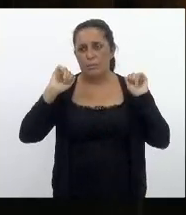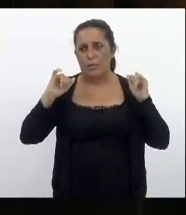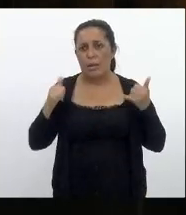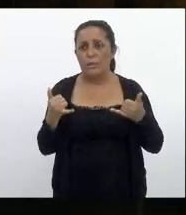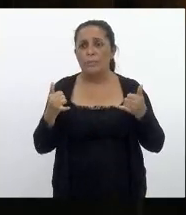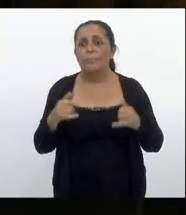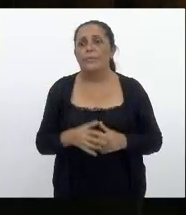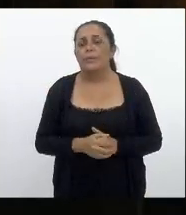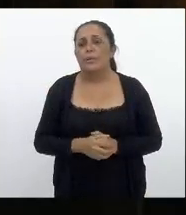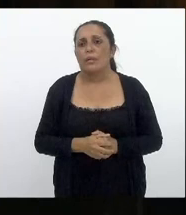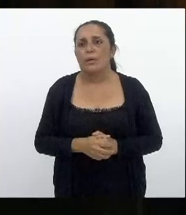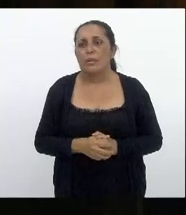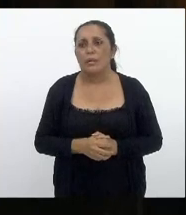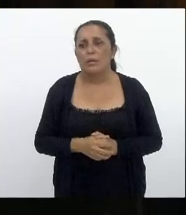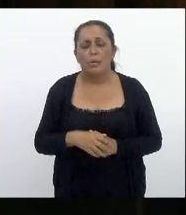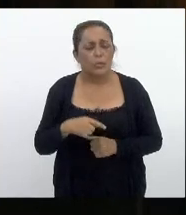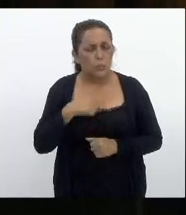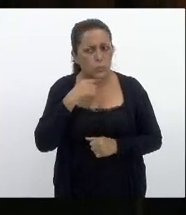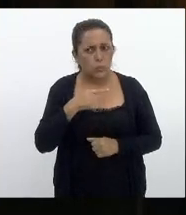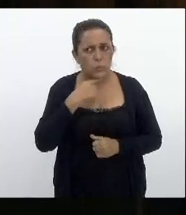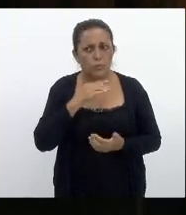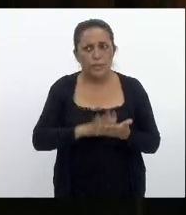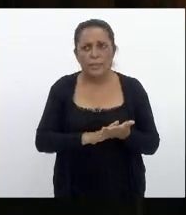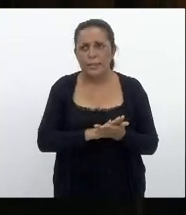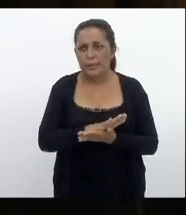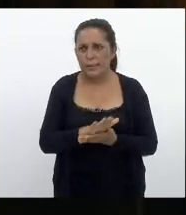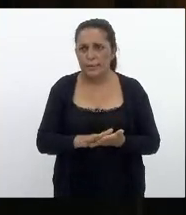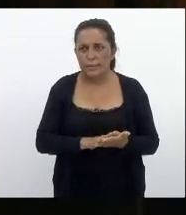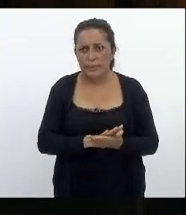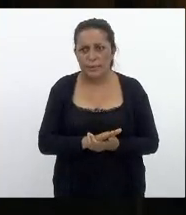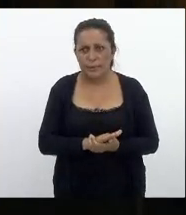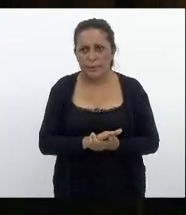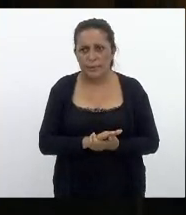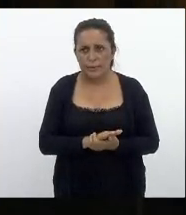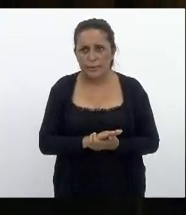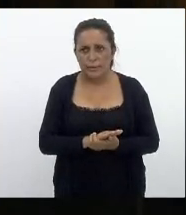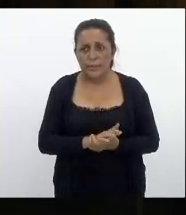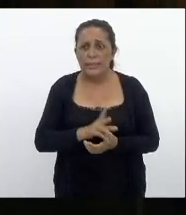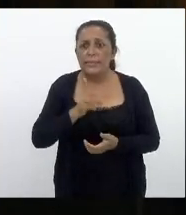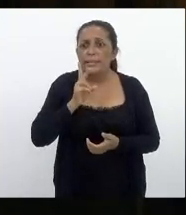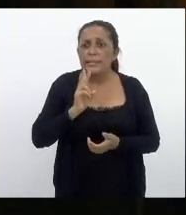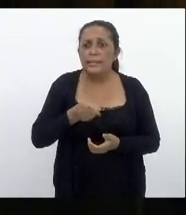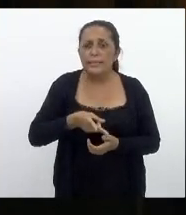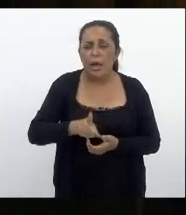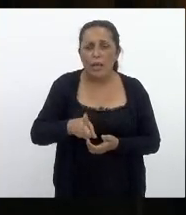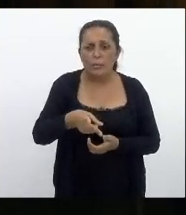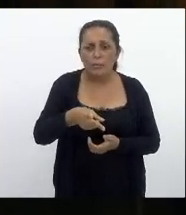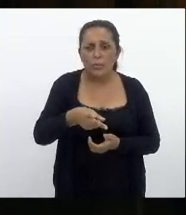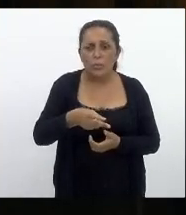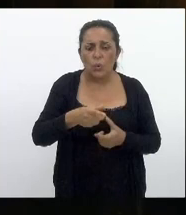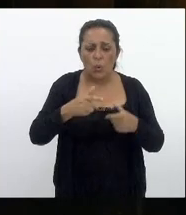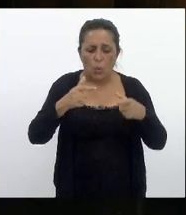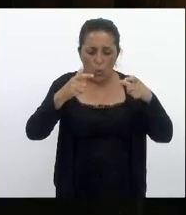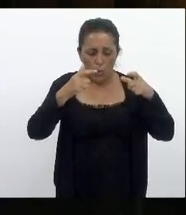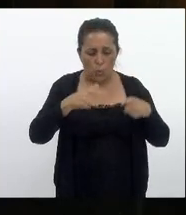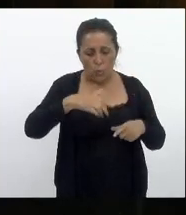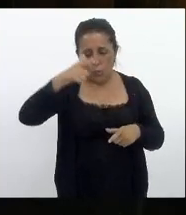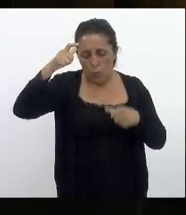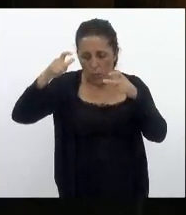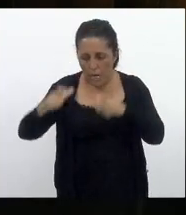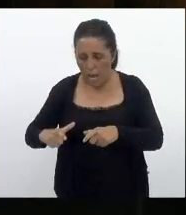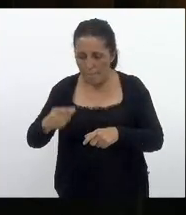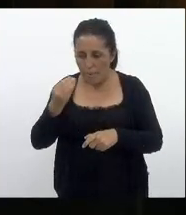como diz no ditado popular a corda sempre arrebenta para o lado do mais fraco